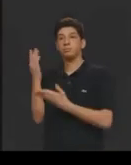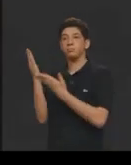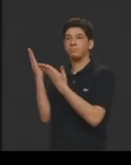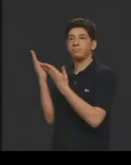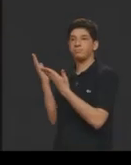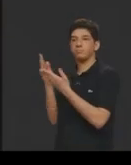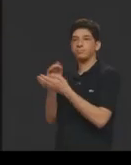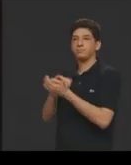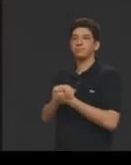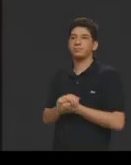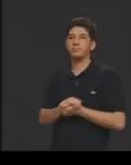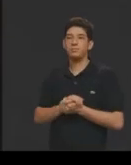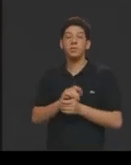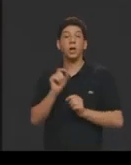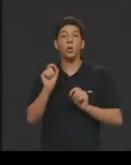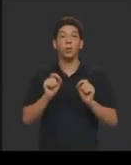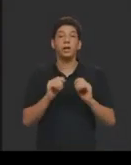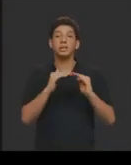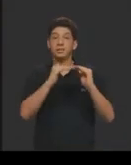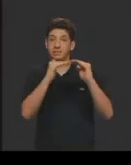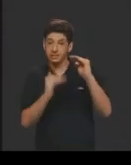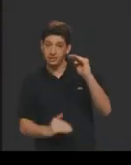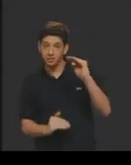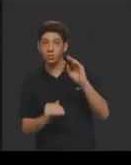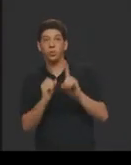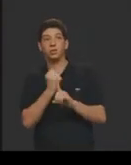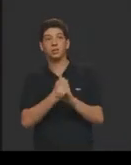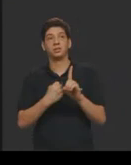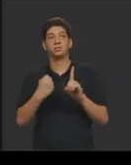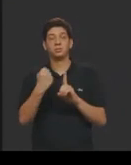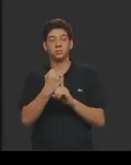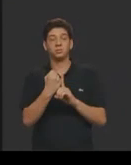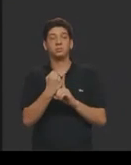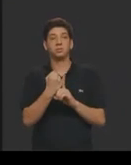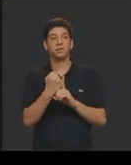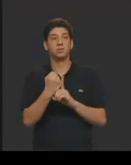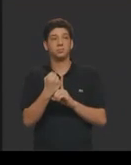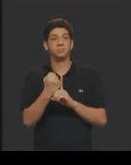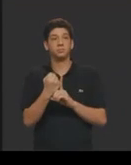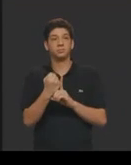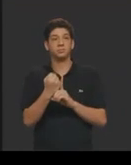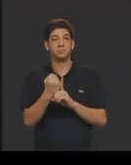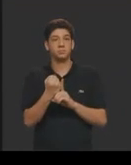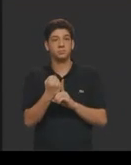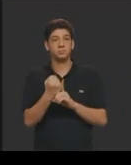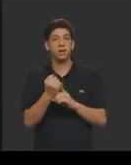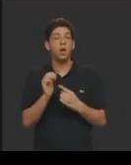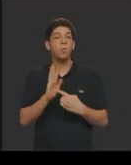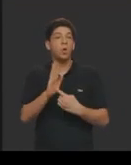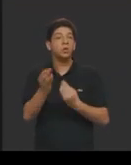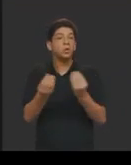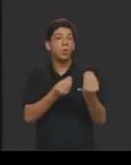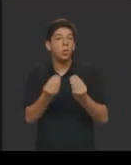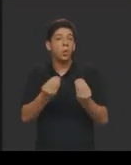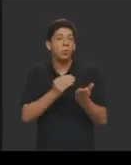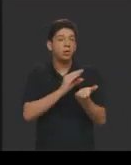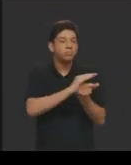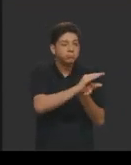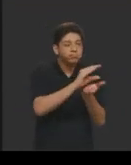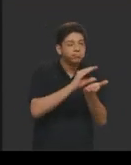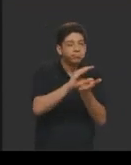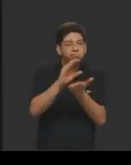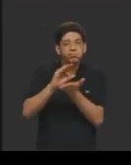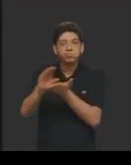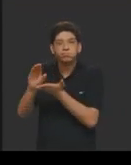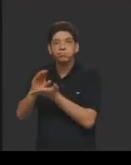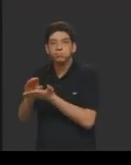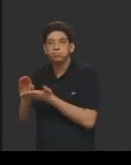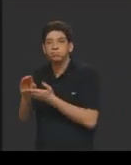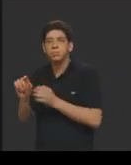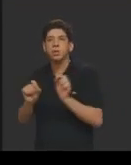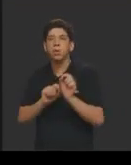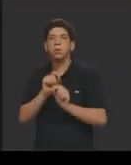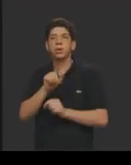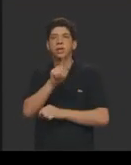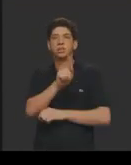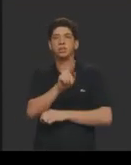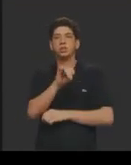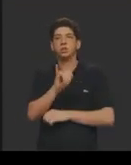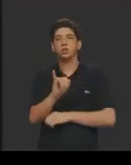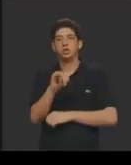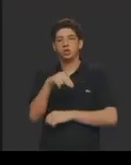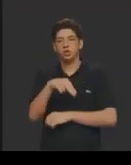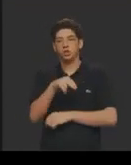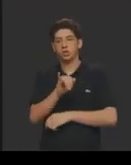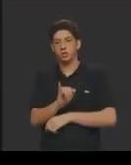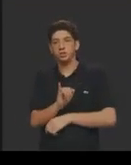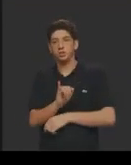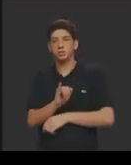um outro índice que ele mede desigualdade, ou seja, ele vai medir a distribuição de renda no mundo, e aí o índice de Gini, e o Brasil,